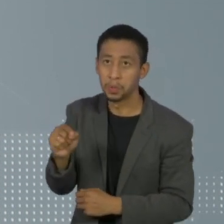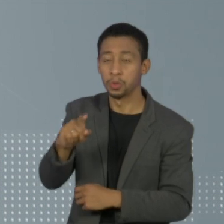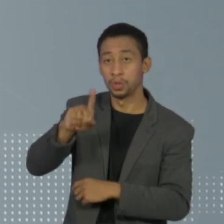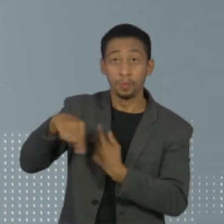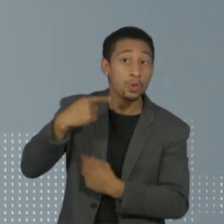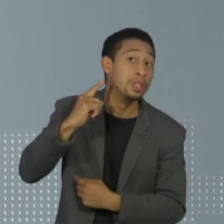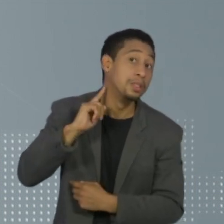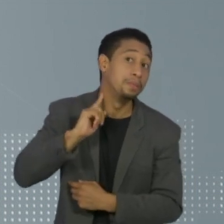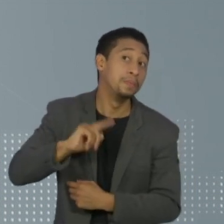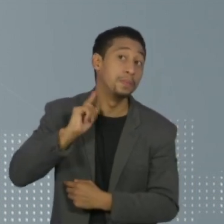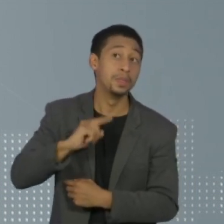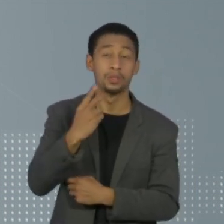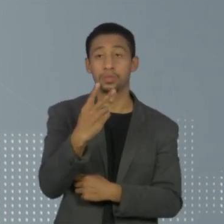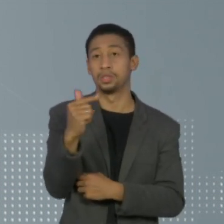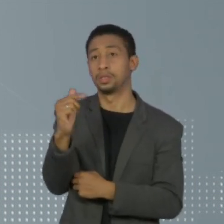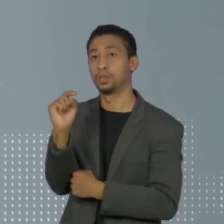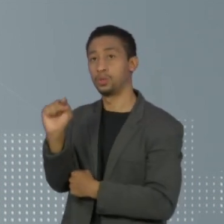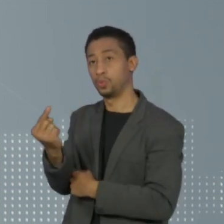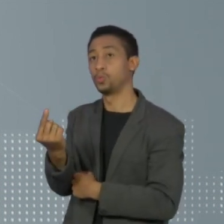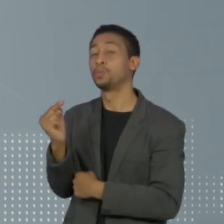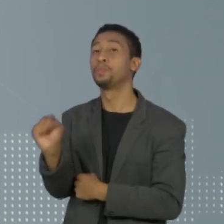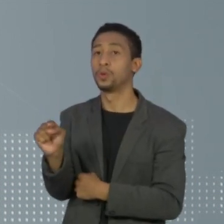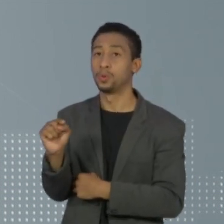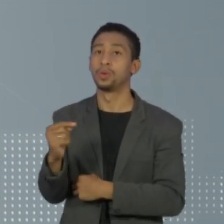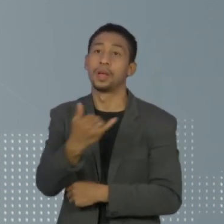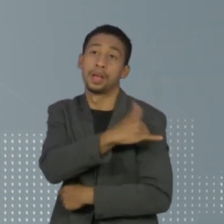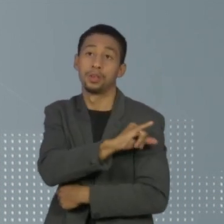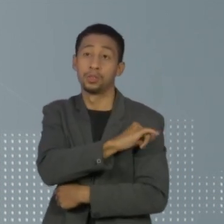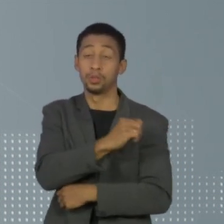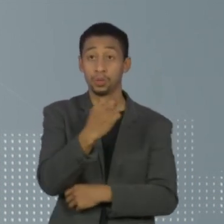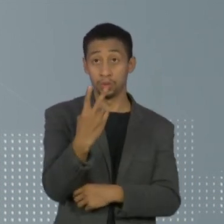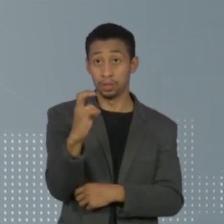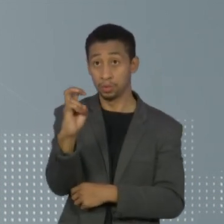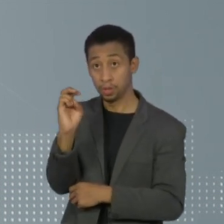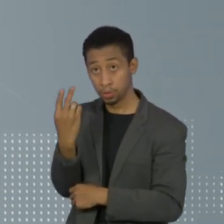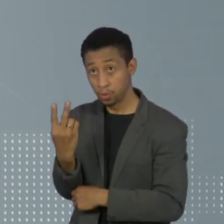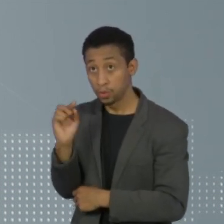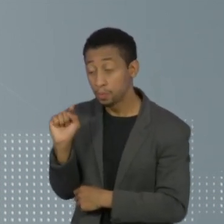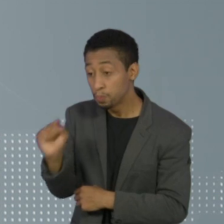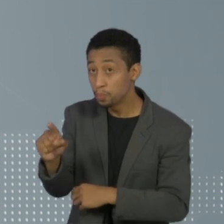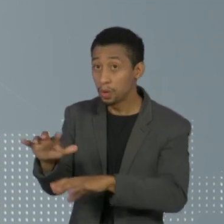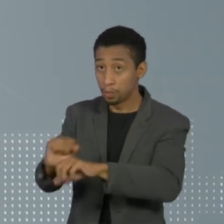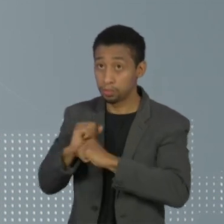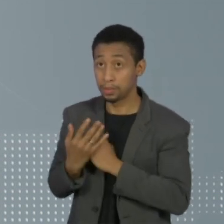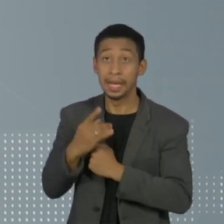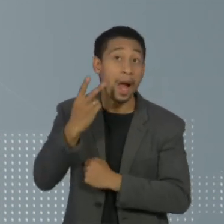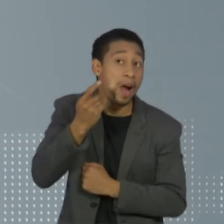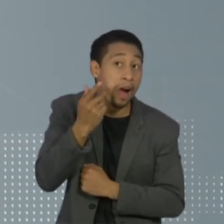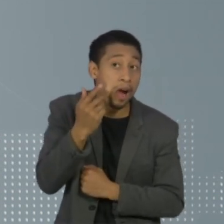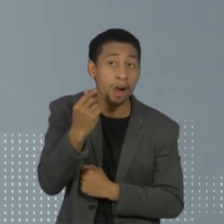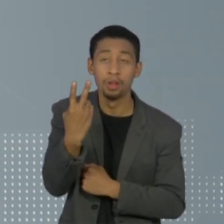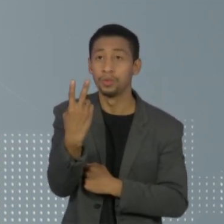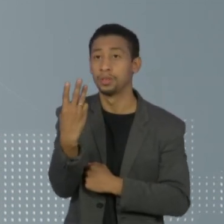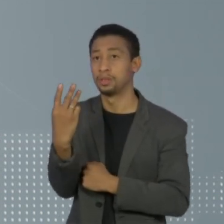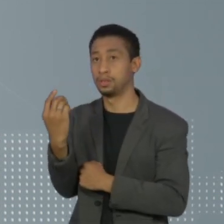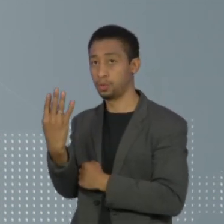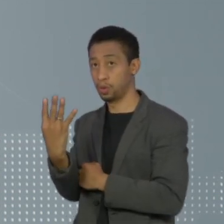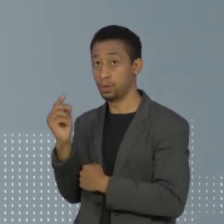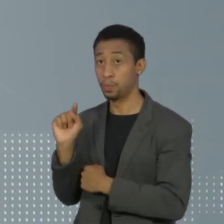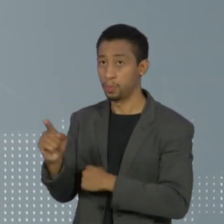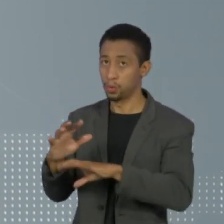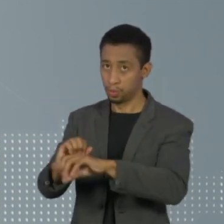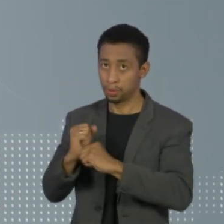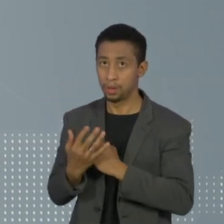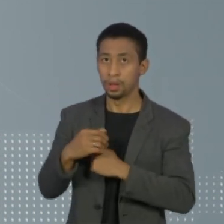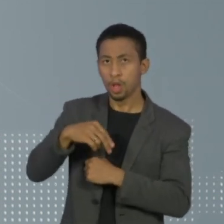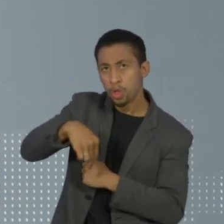Minas Gerais com 271 mil. Rio de Janeiro com 252 mil e Ceará com 234 mil. Na